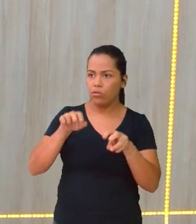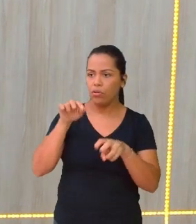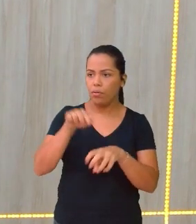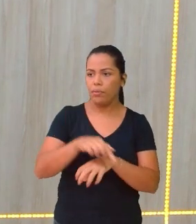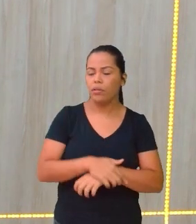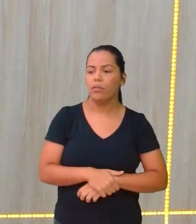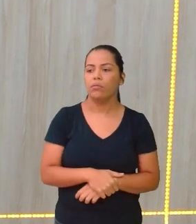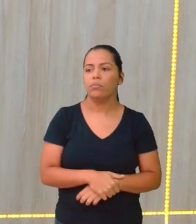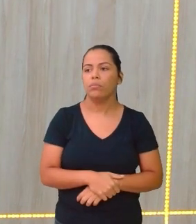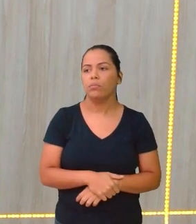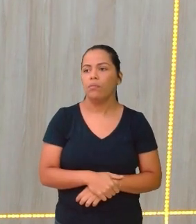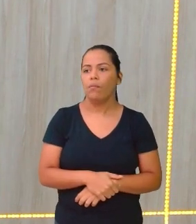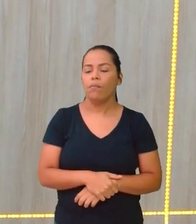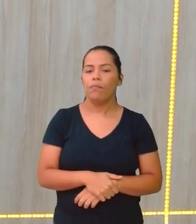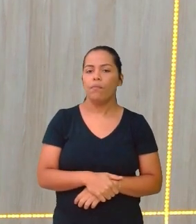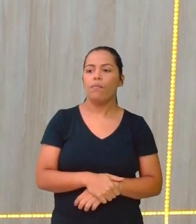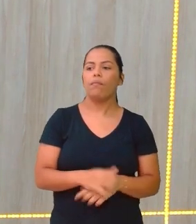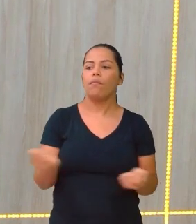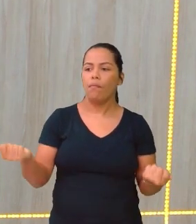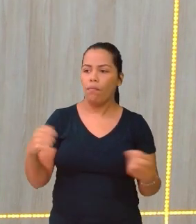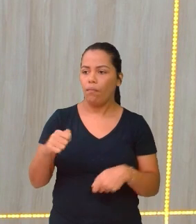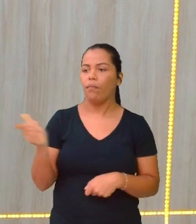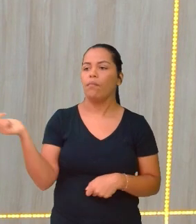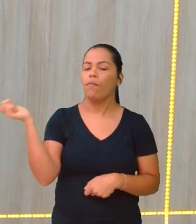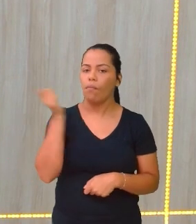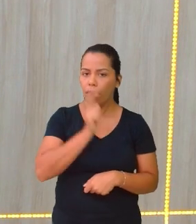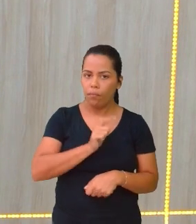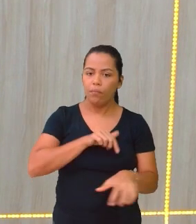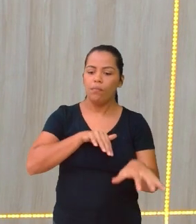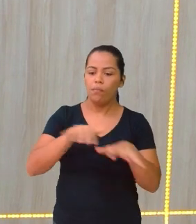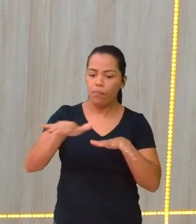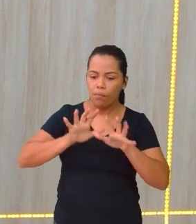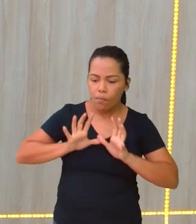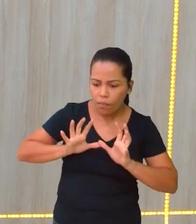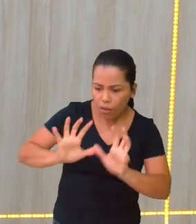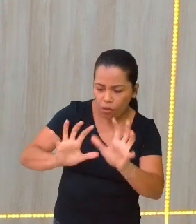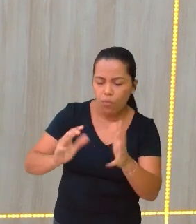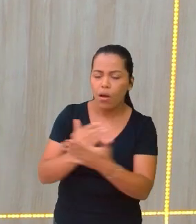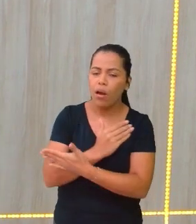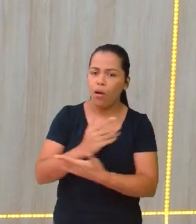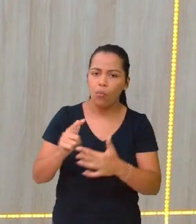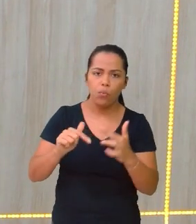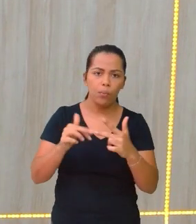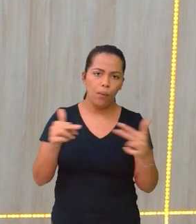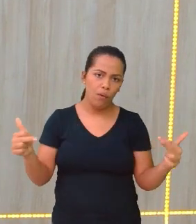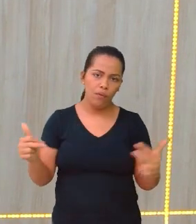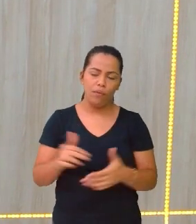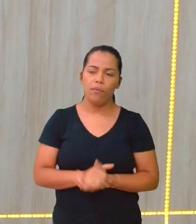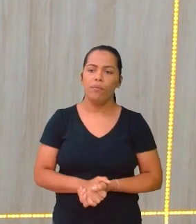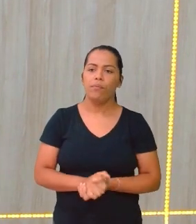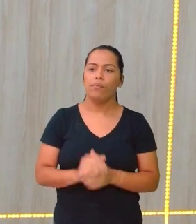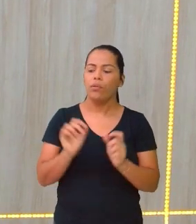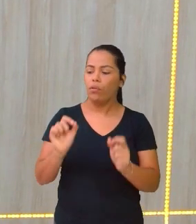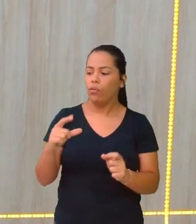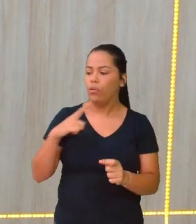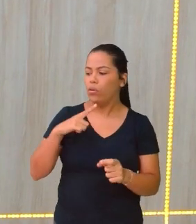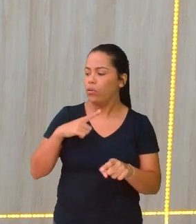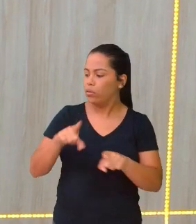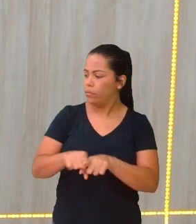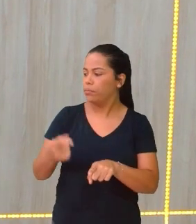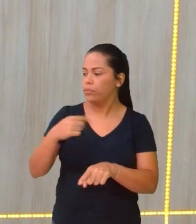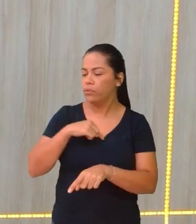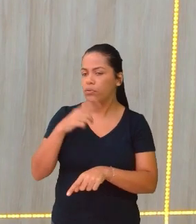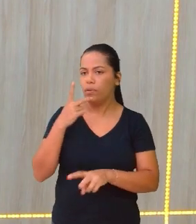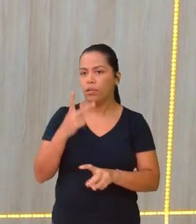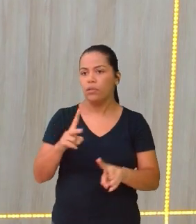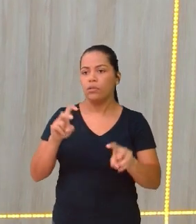à soma das forças para poder deslocar um móvel. O que é eu tenho ainda para a gente conversar a respeito de